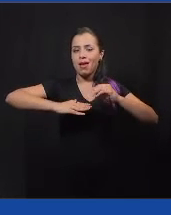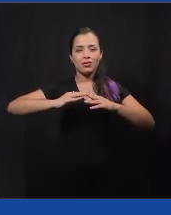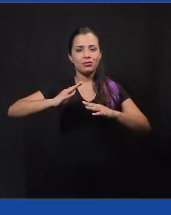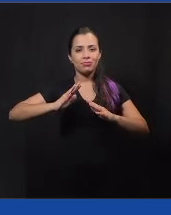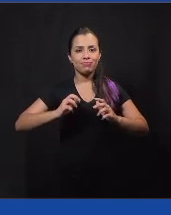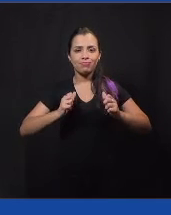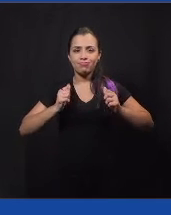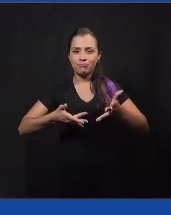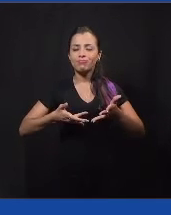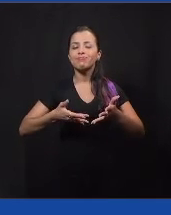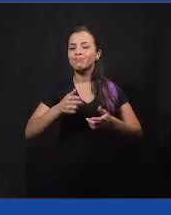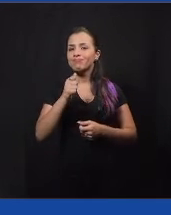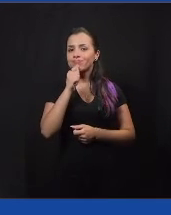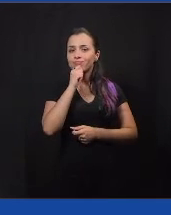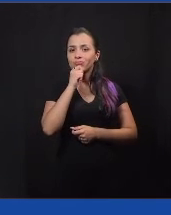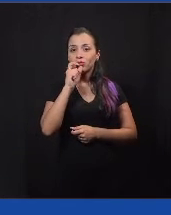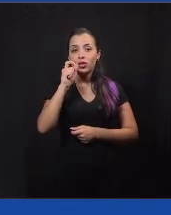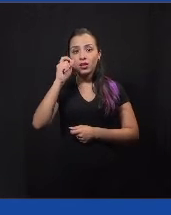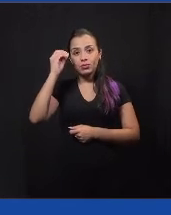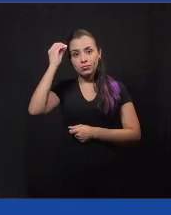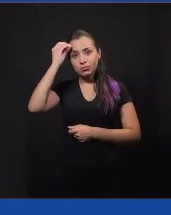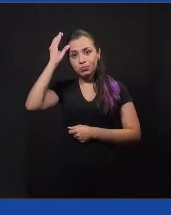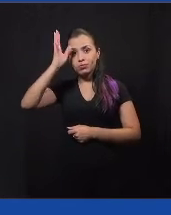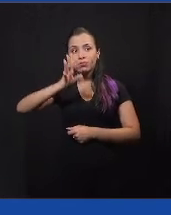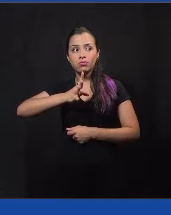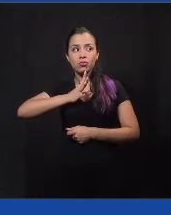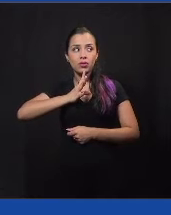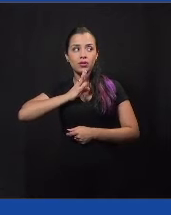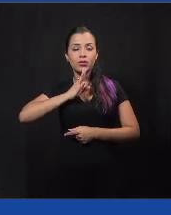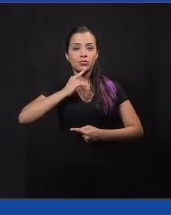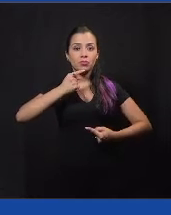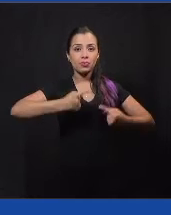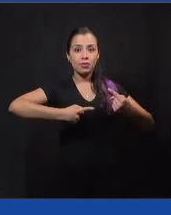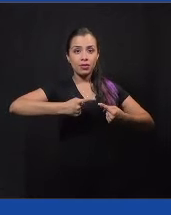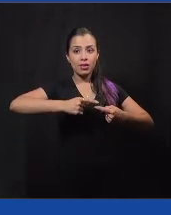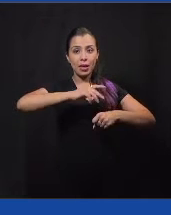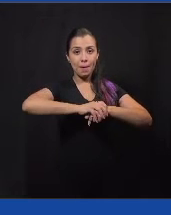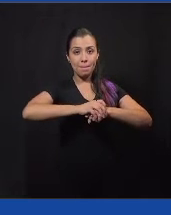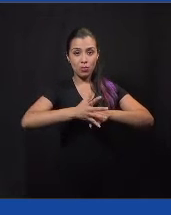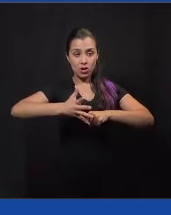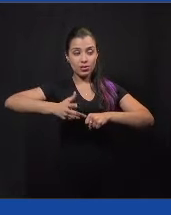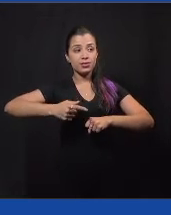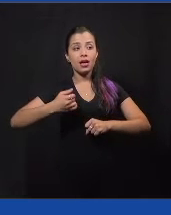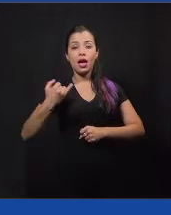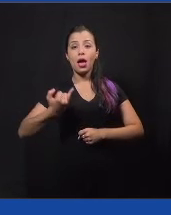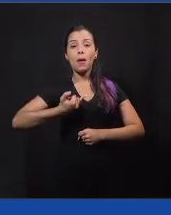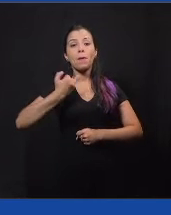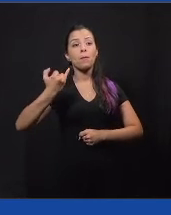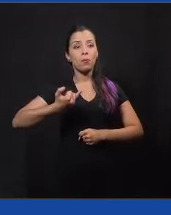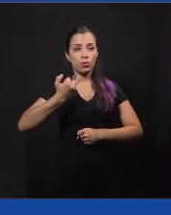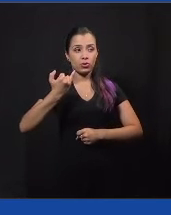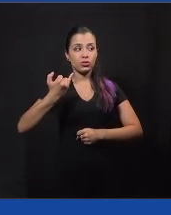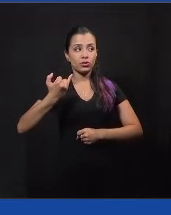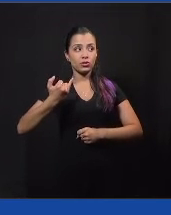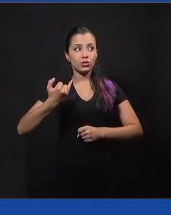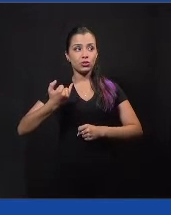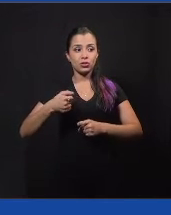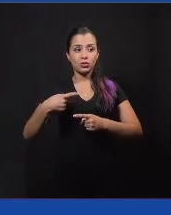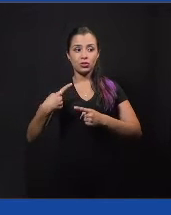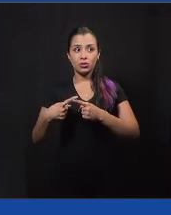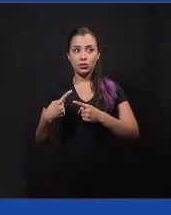que o conhecimento e participação política são cruciais para o processo democrático, é claro, só depois que as pessoas entendem o quanto que elas